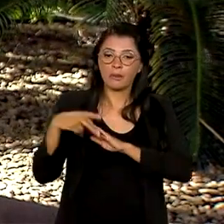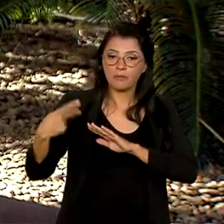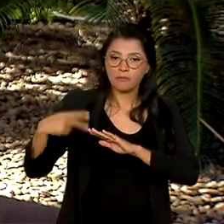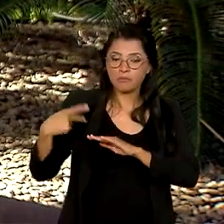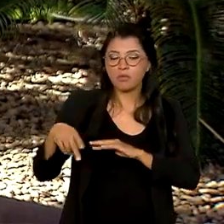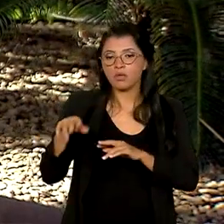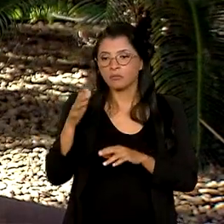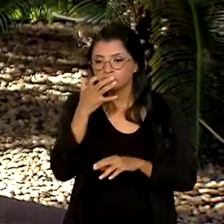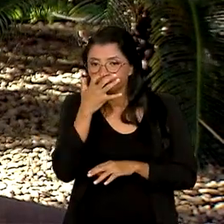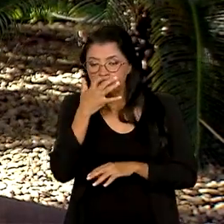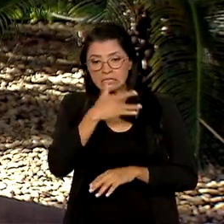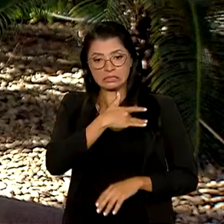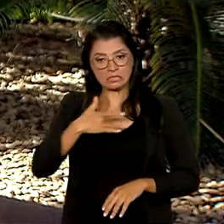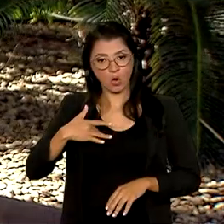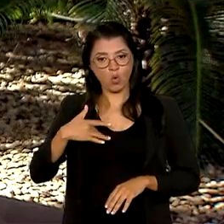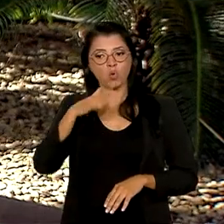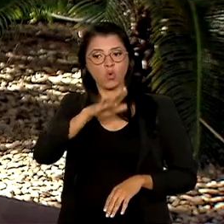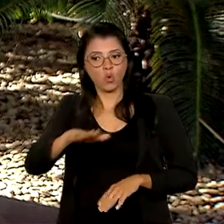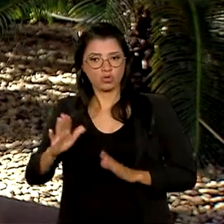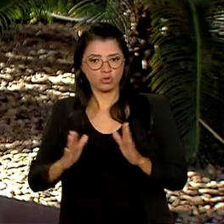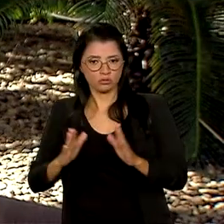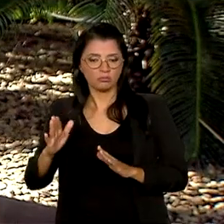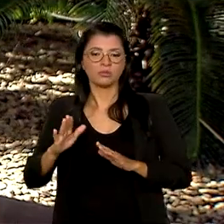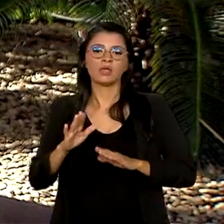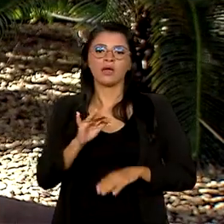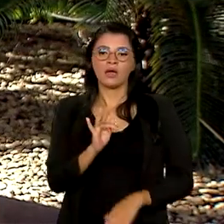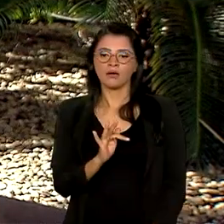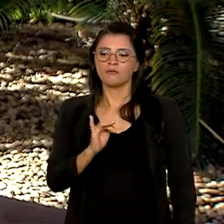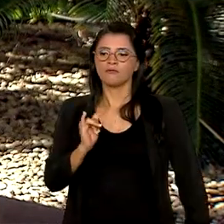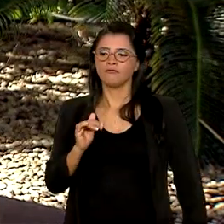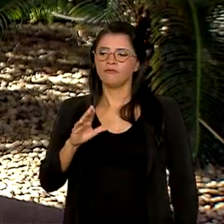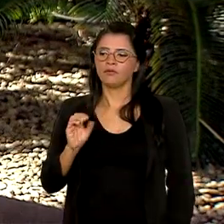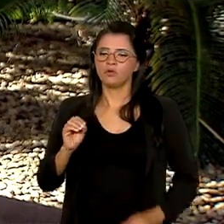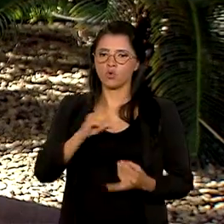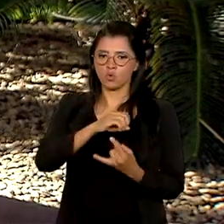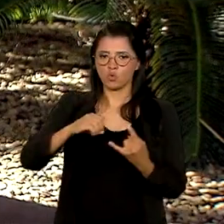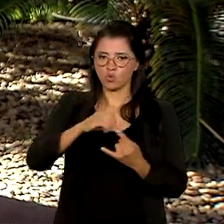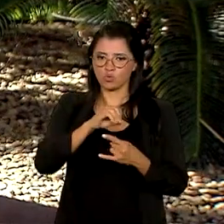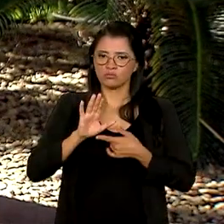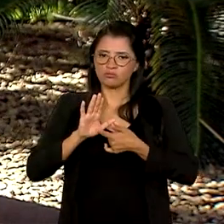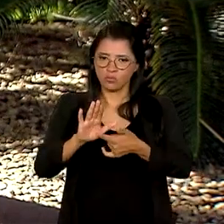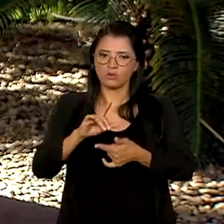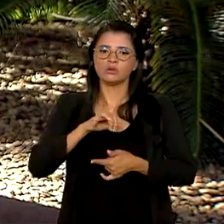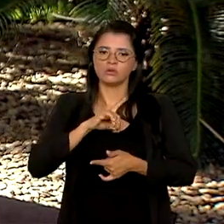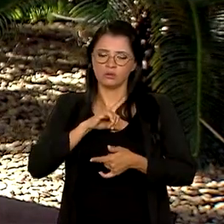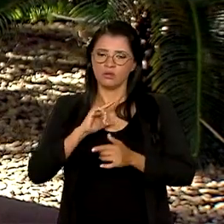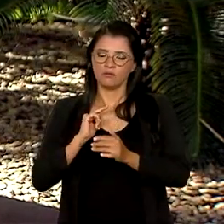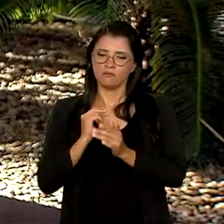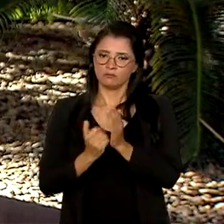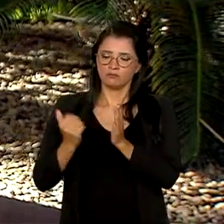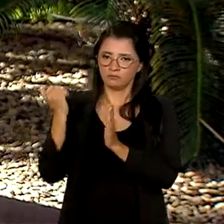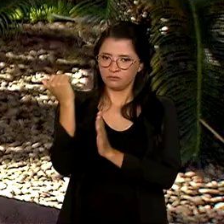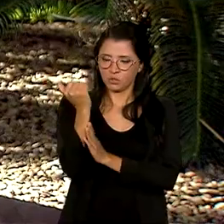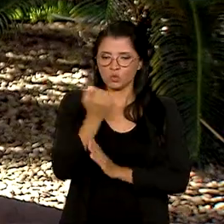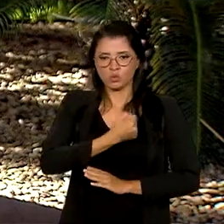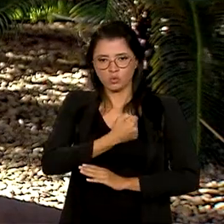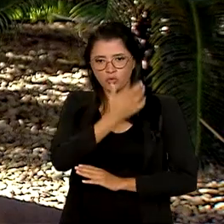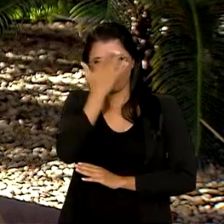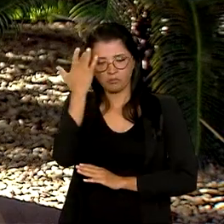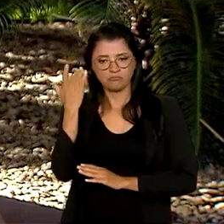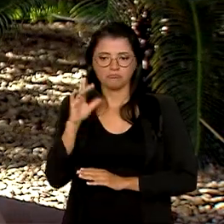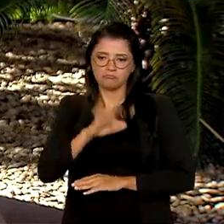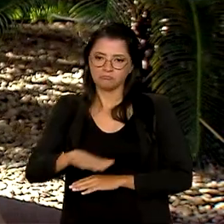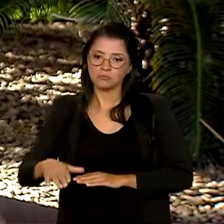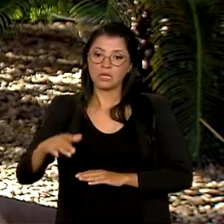Observatório de Saúde na Infância, da Fiocruz, mostra que houve crescimento no número de crianças com menos de